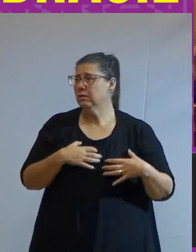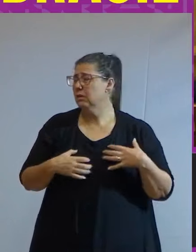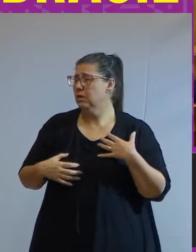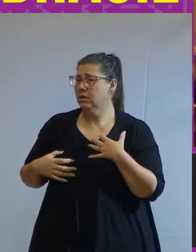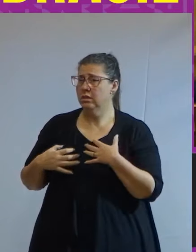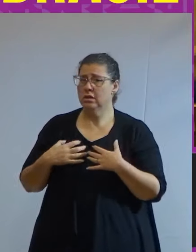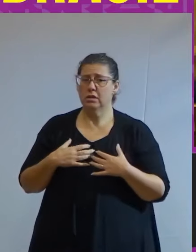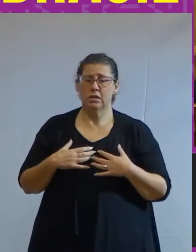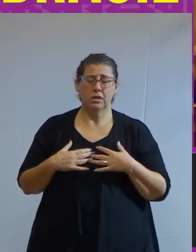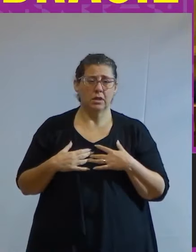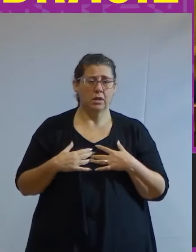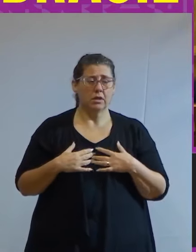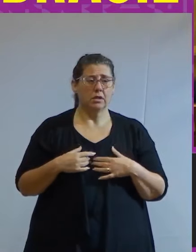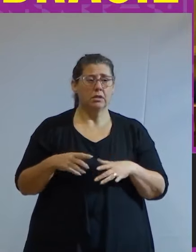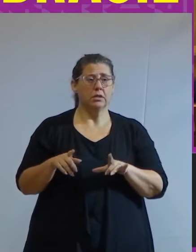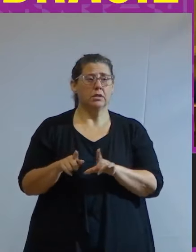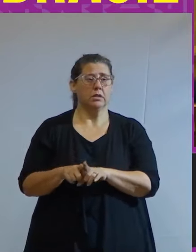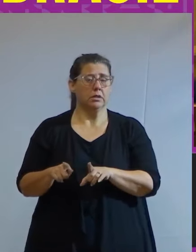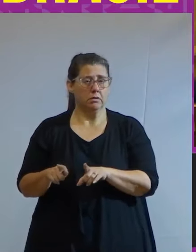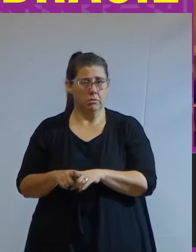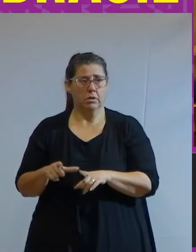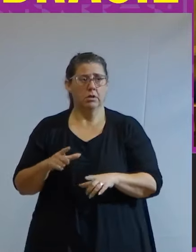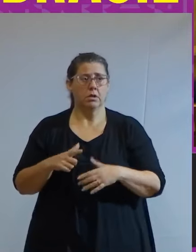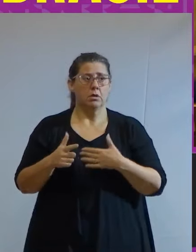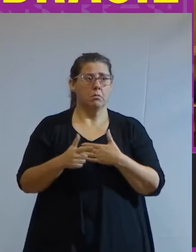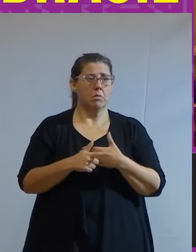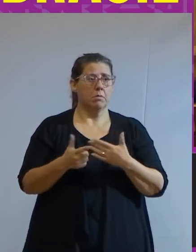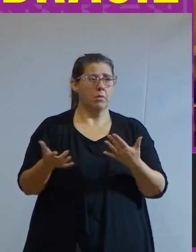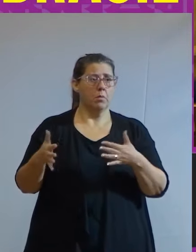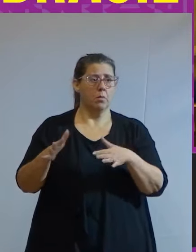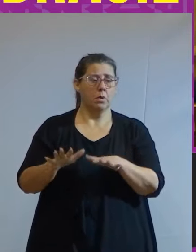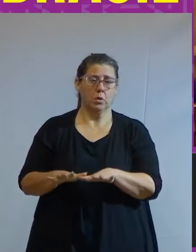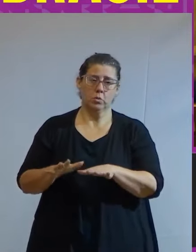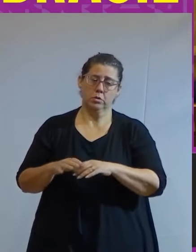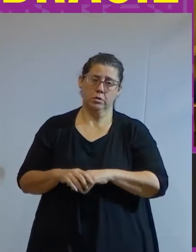e também ela tem que ter um papel inclusivo